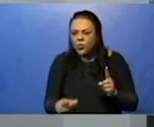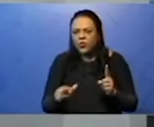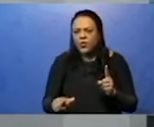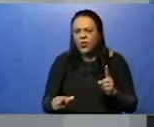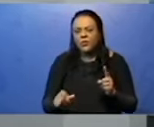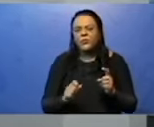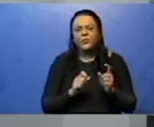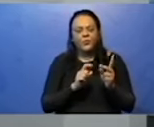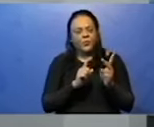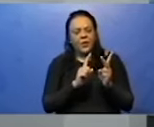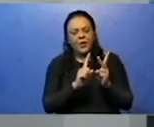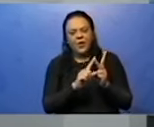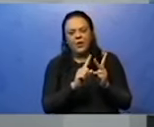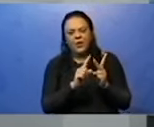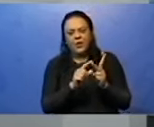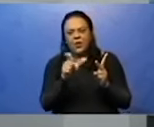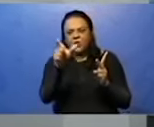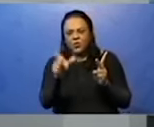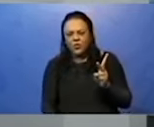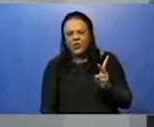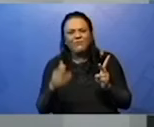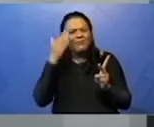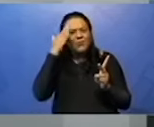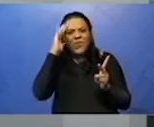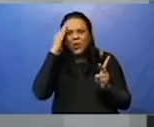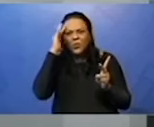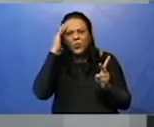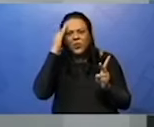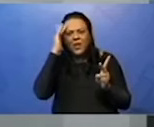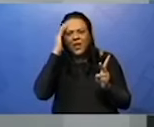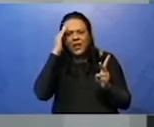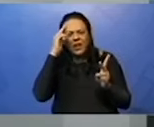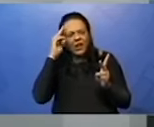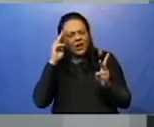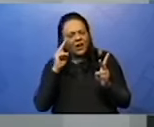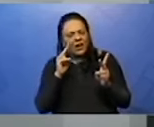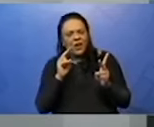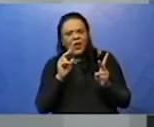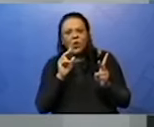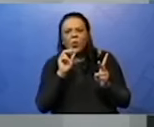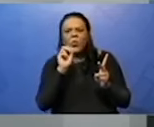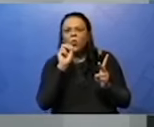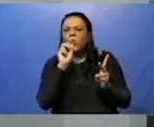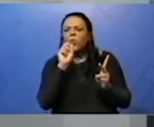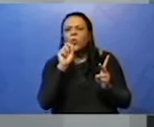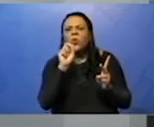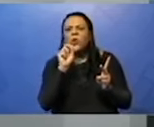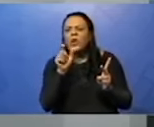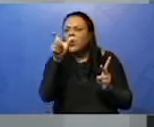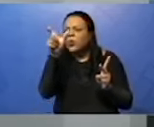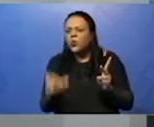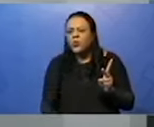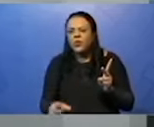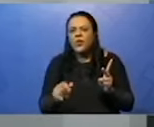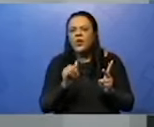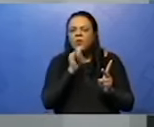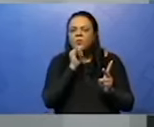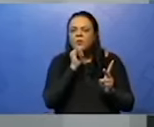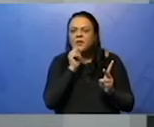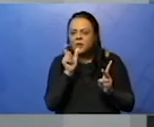tipo de sujeito. E sujeito indeterminado. Esse in aqui, olha. Feliz, infeliz.